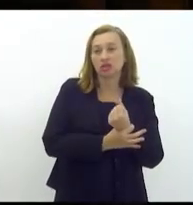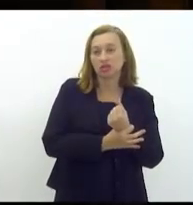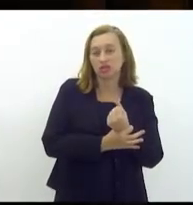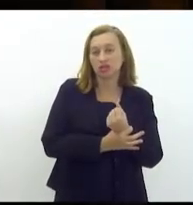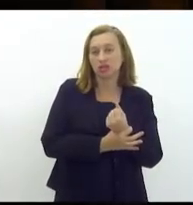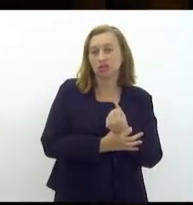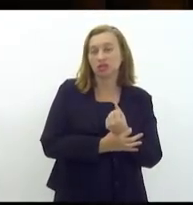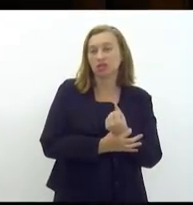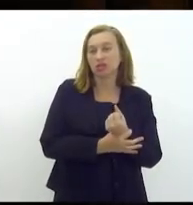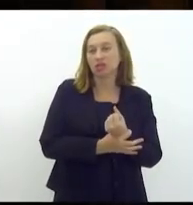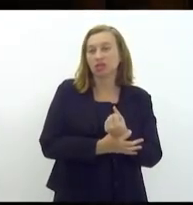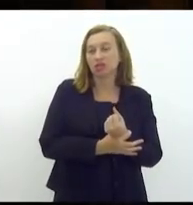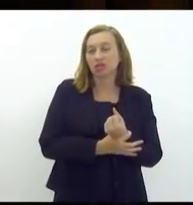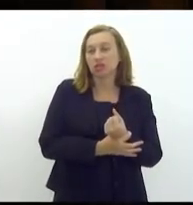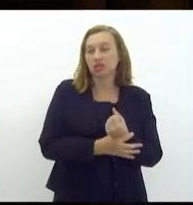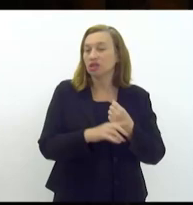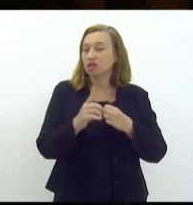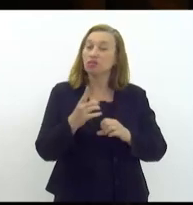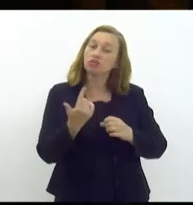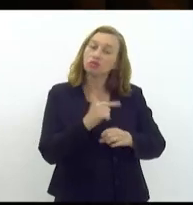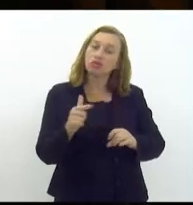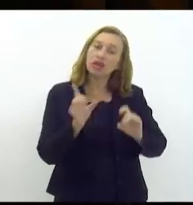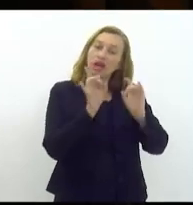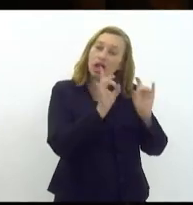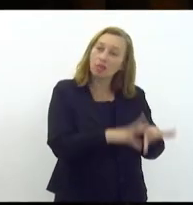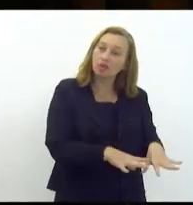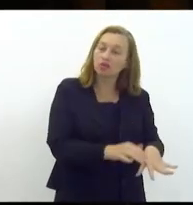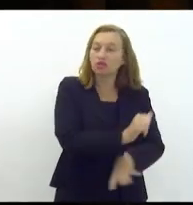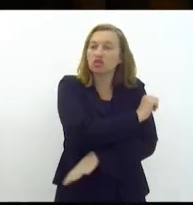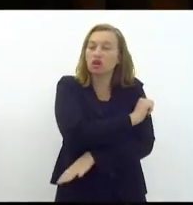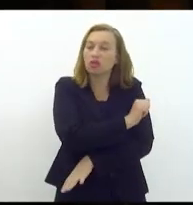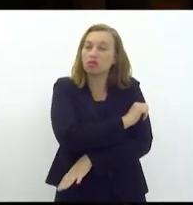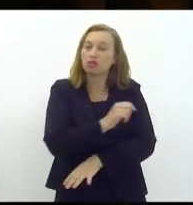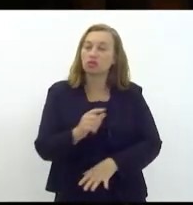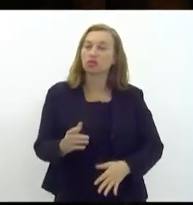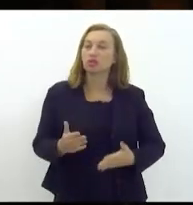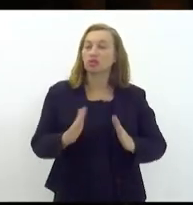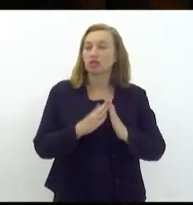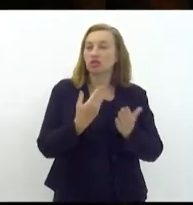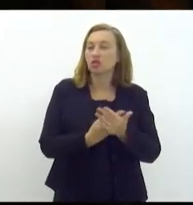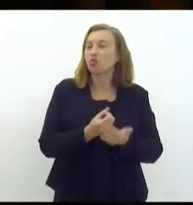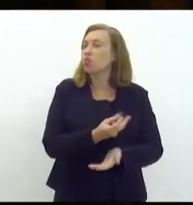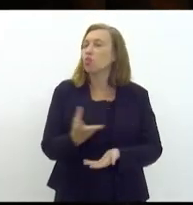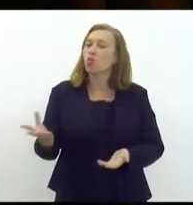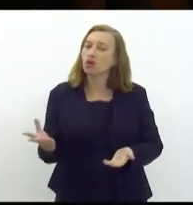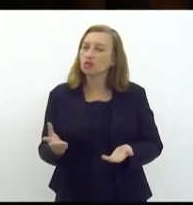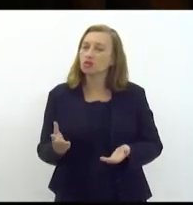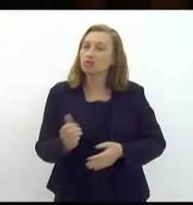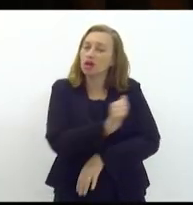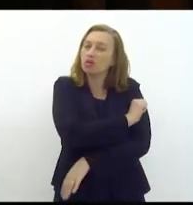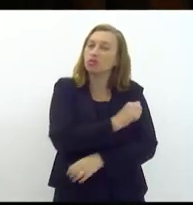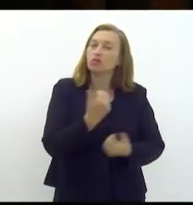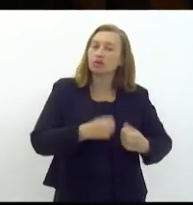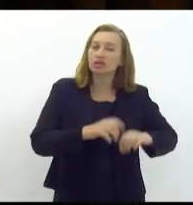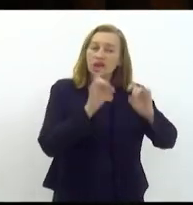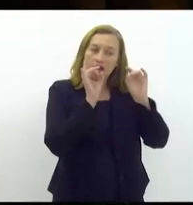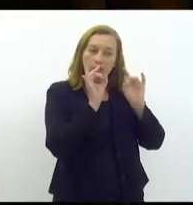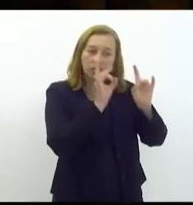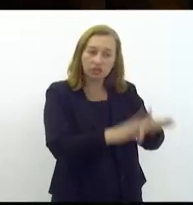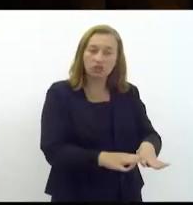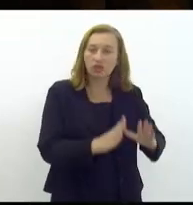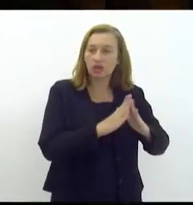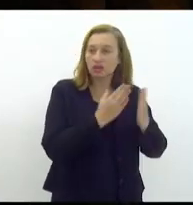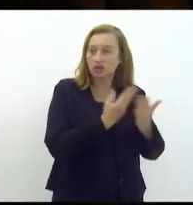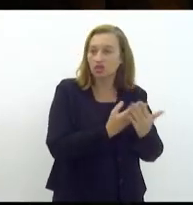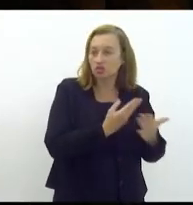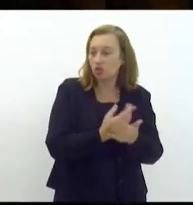haja evasão nas nossas escolas quantos estudantes tem que abandonar o ensino médio que tem que entrar no mundo do trabalho